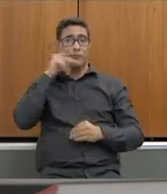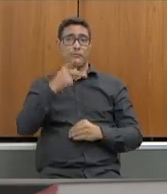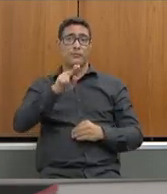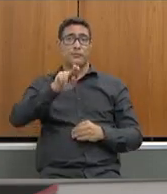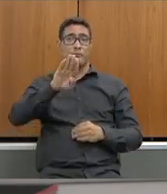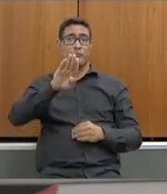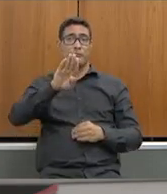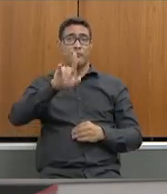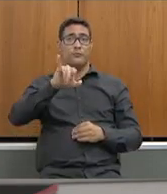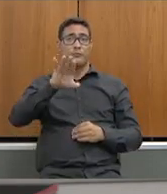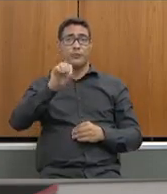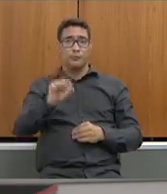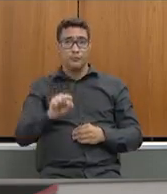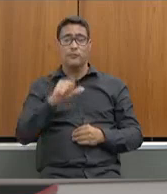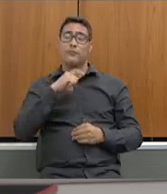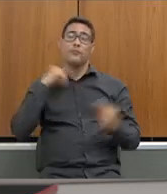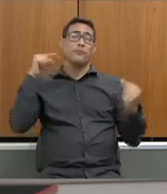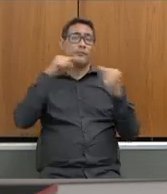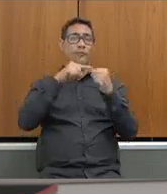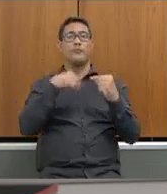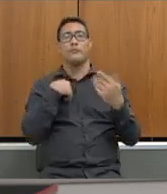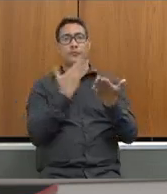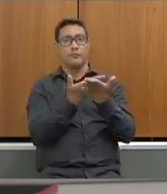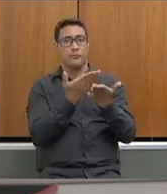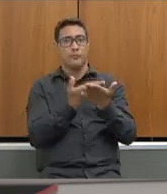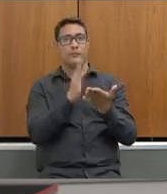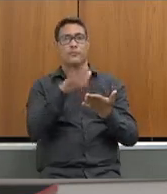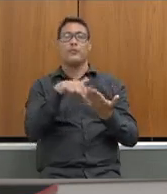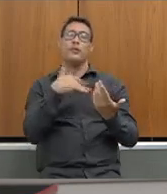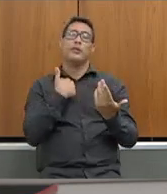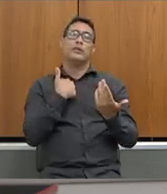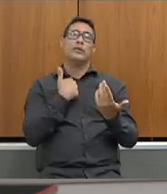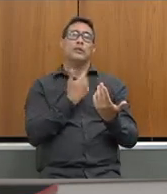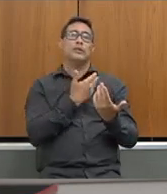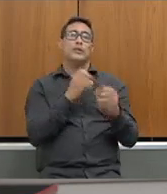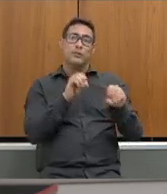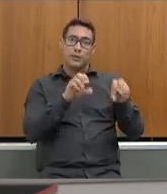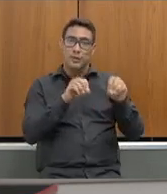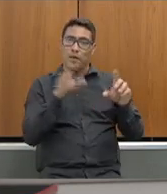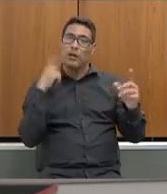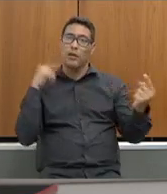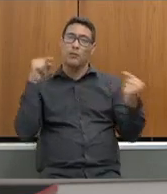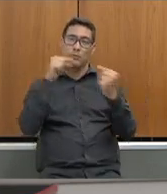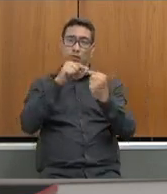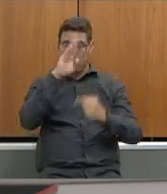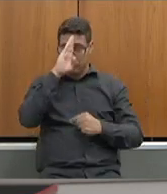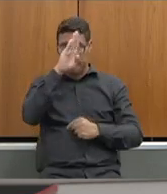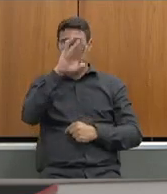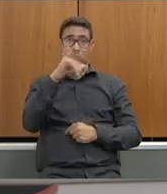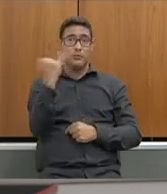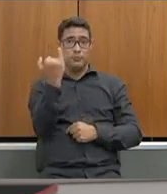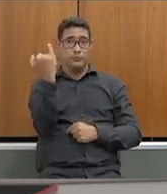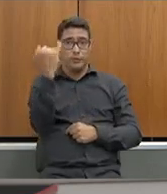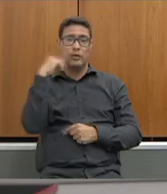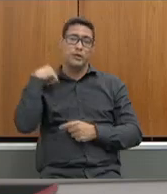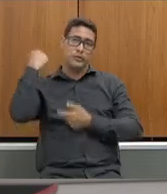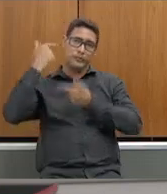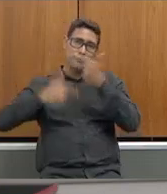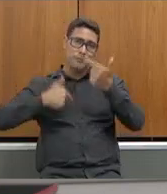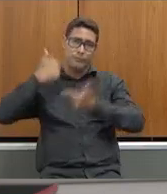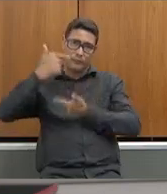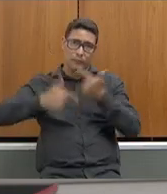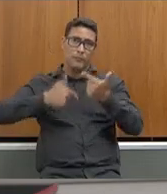a secretaria de estado de educação acho que isso é um marco muito importante temos trabalhado de forma muito